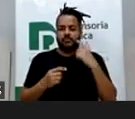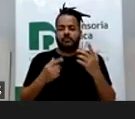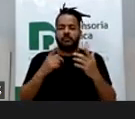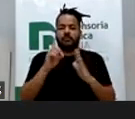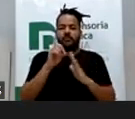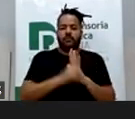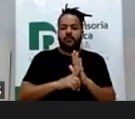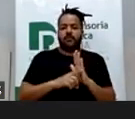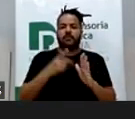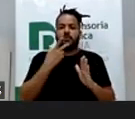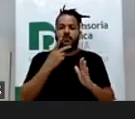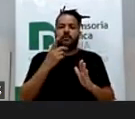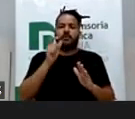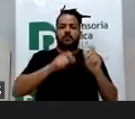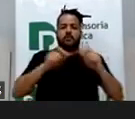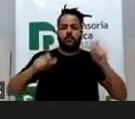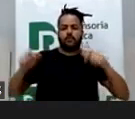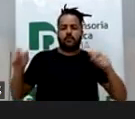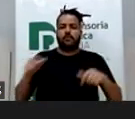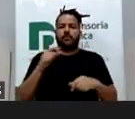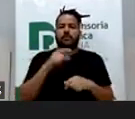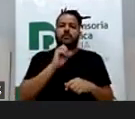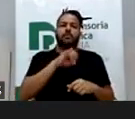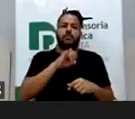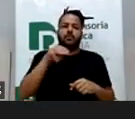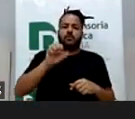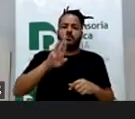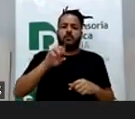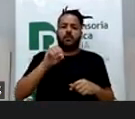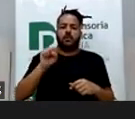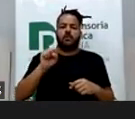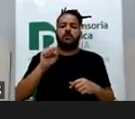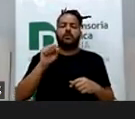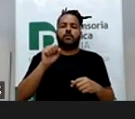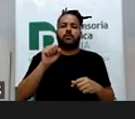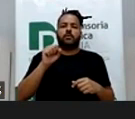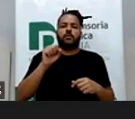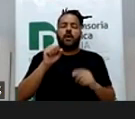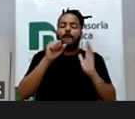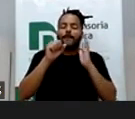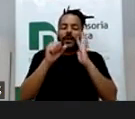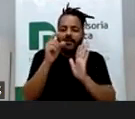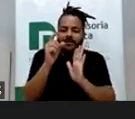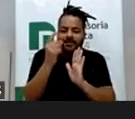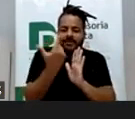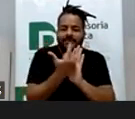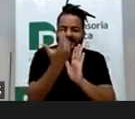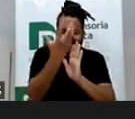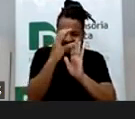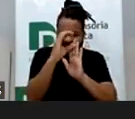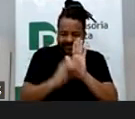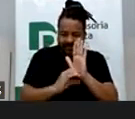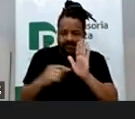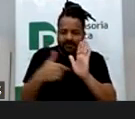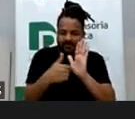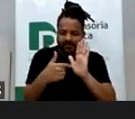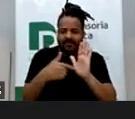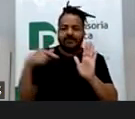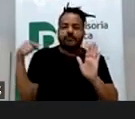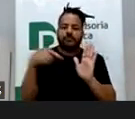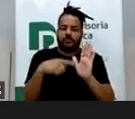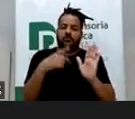personalidade. Então, tanto o marco civil da internet, quanto a proteção, a lei geral de proteção de dados LGBT, eles trazem